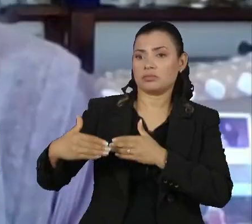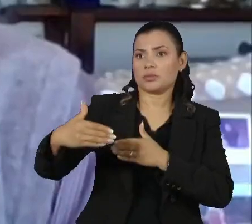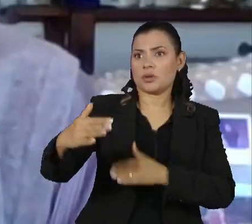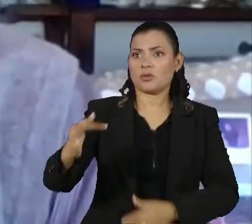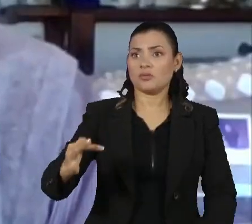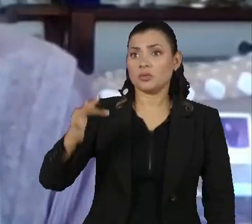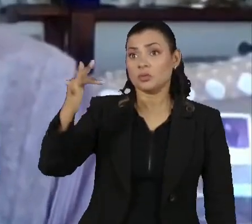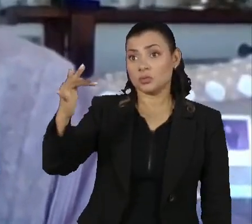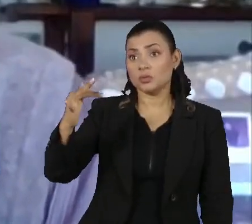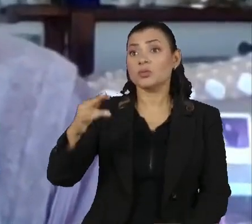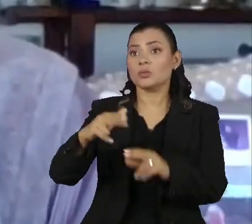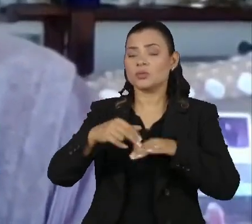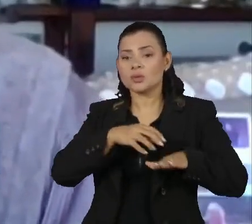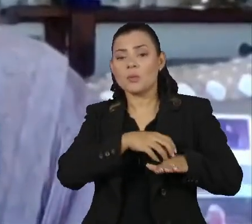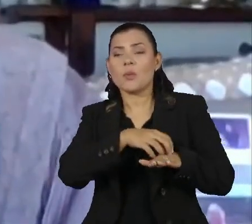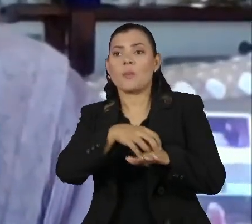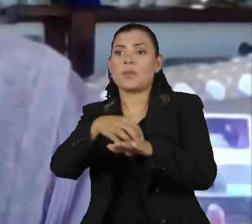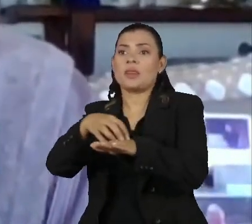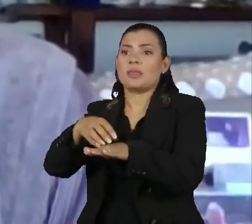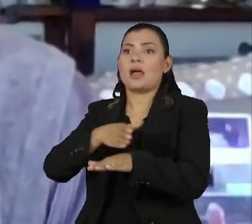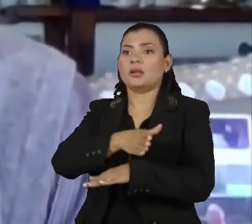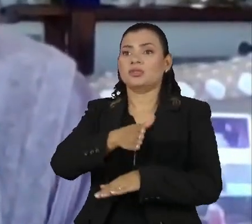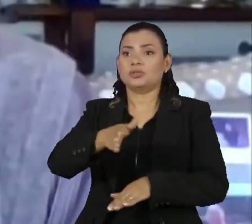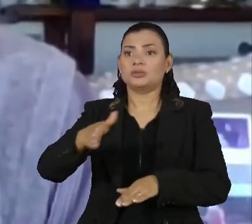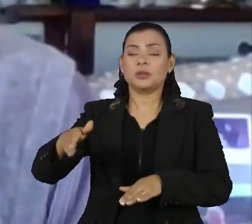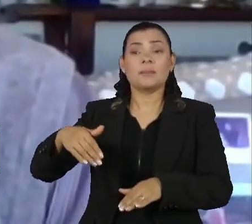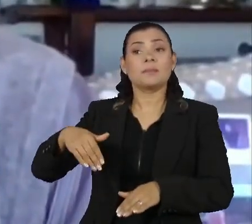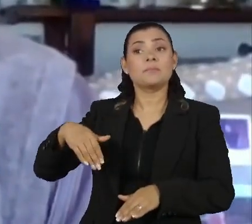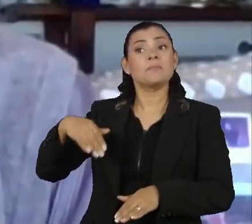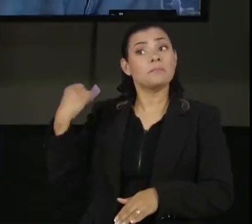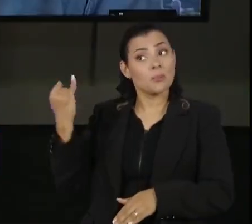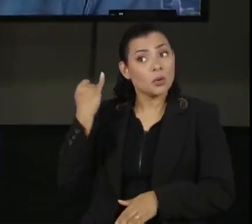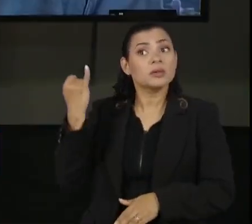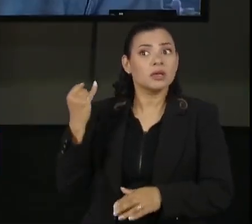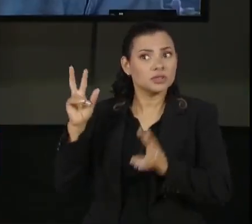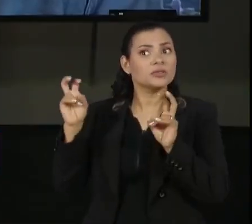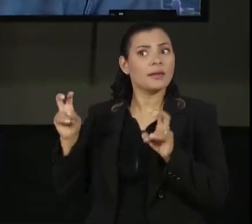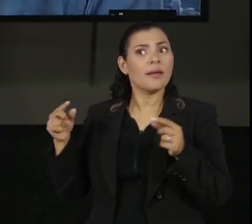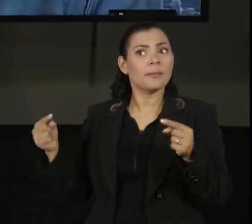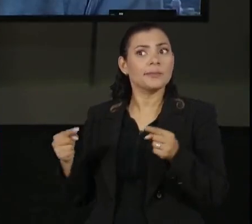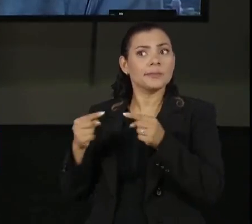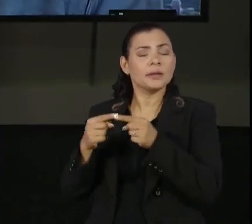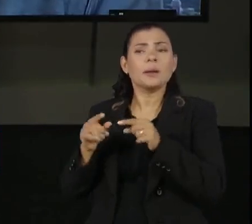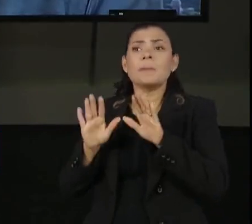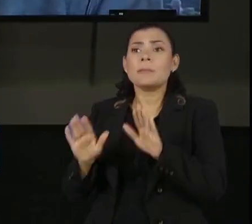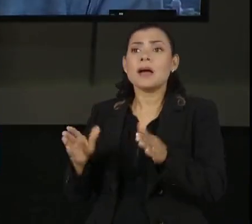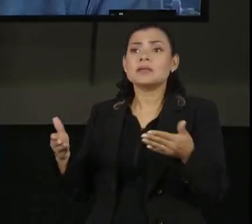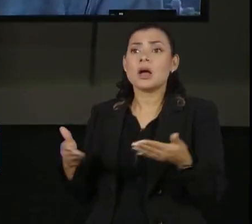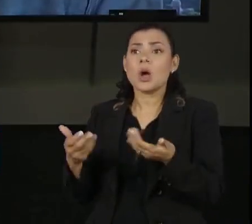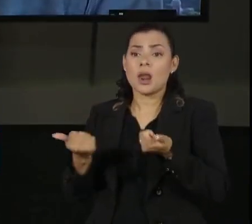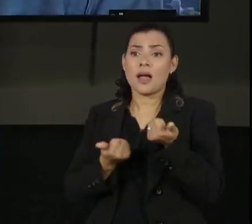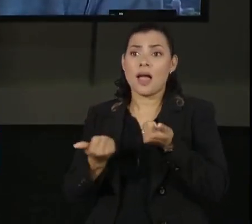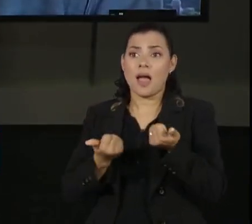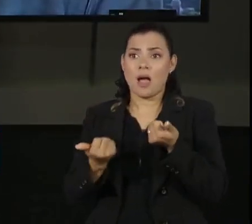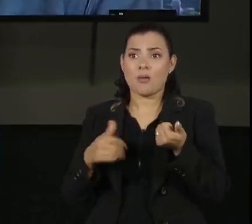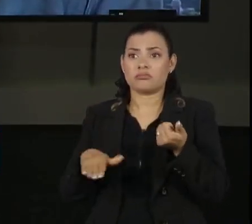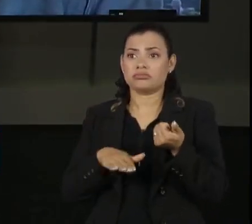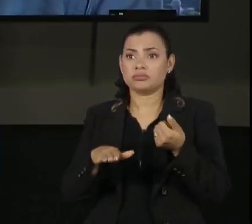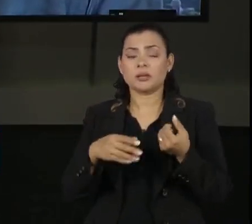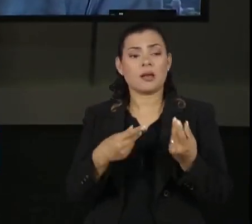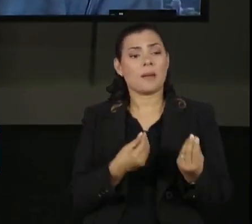o problema da mobilidade seria, sem dúvida, lembrado. A inserção destes carros no mercado